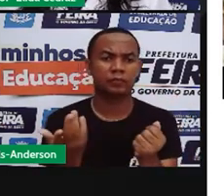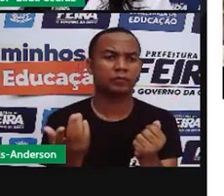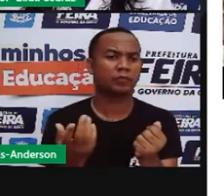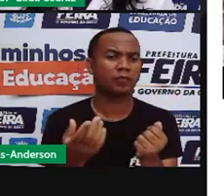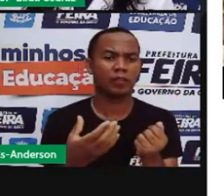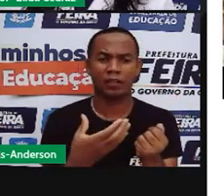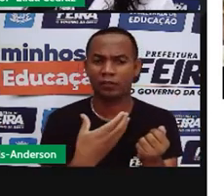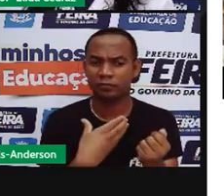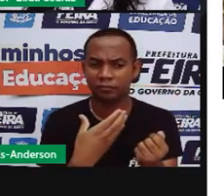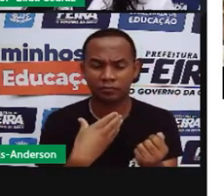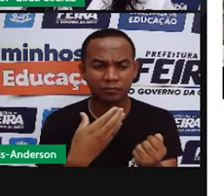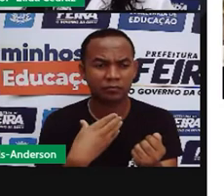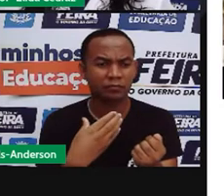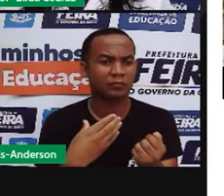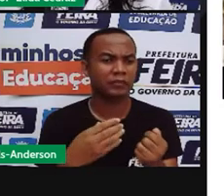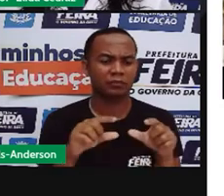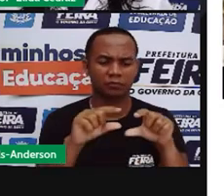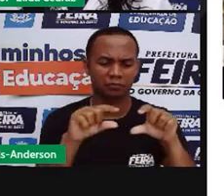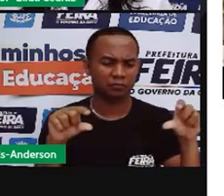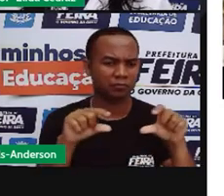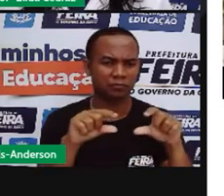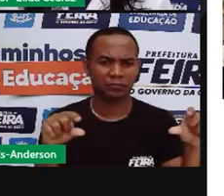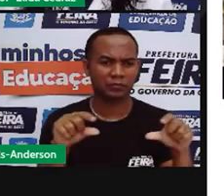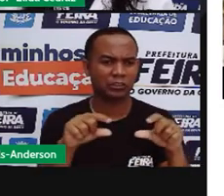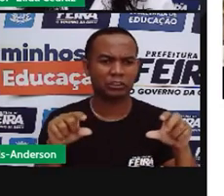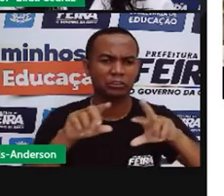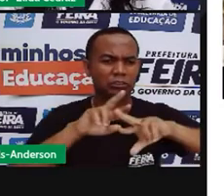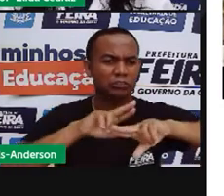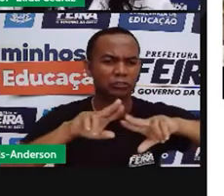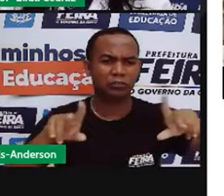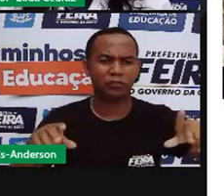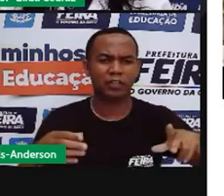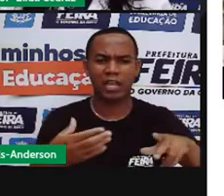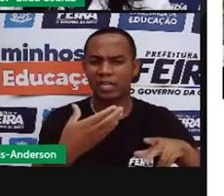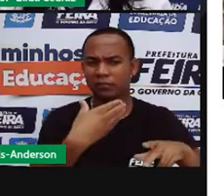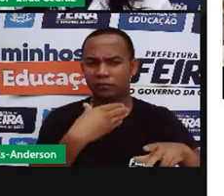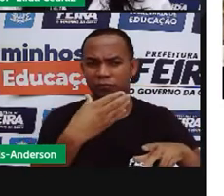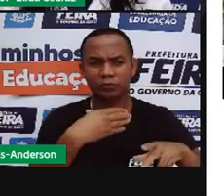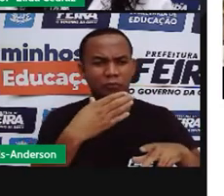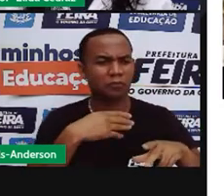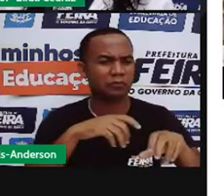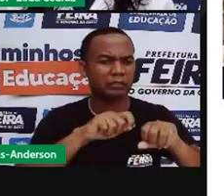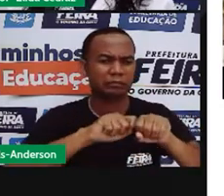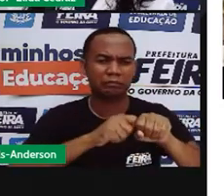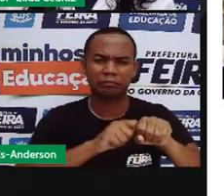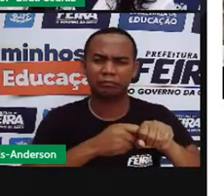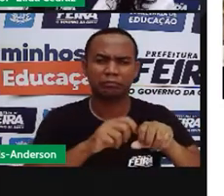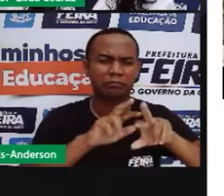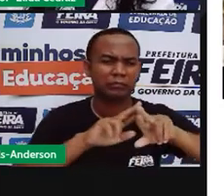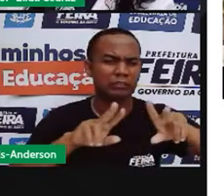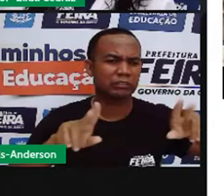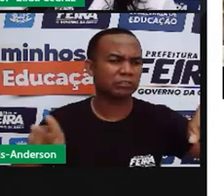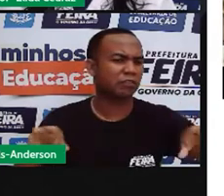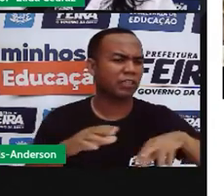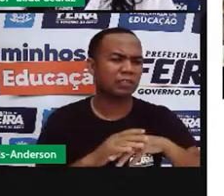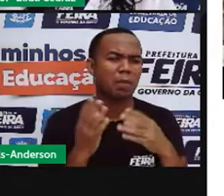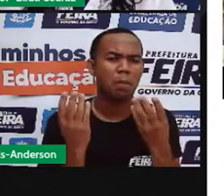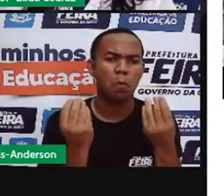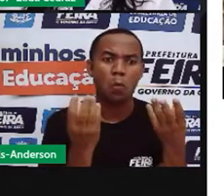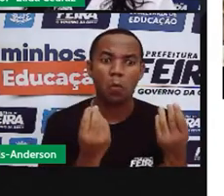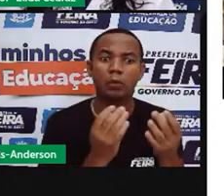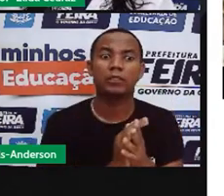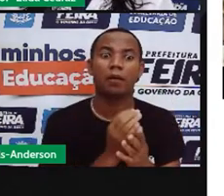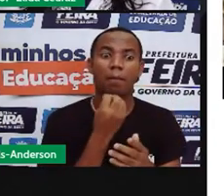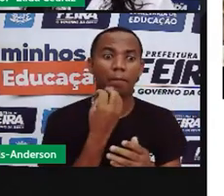abóbora, quiabo, machixe, frutas típicas, frutas cítricas e